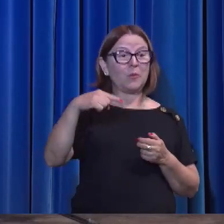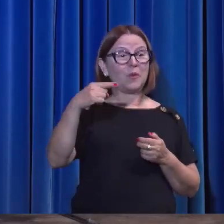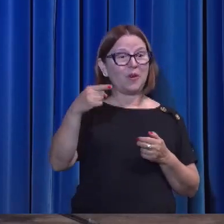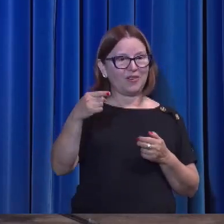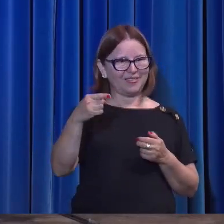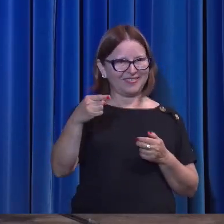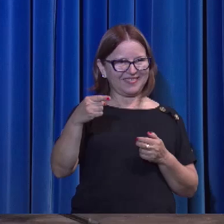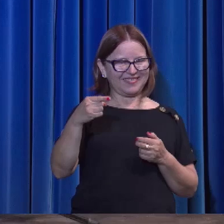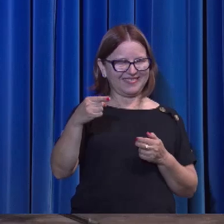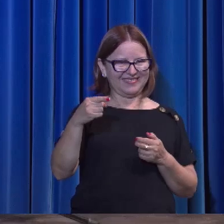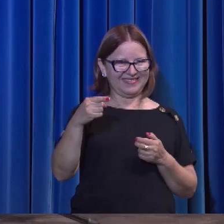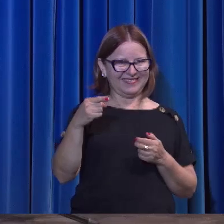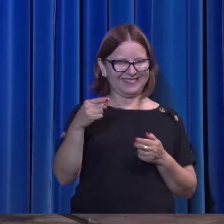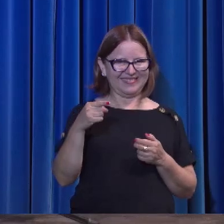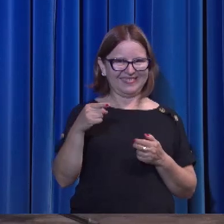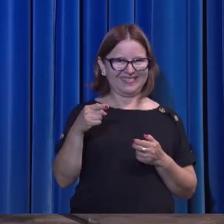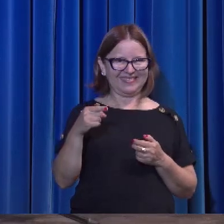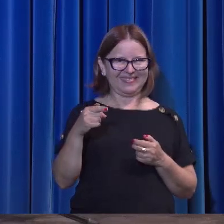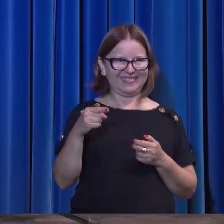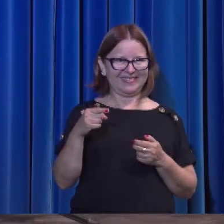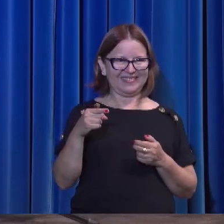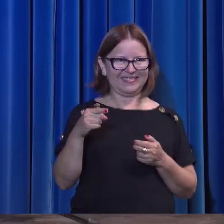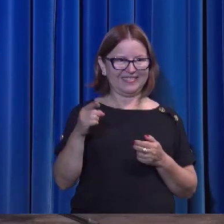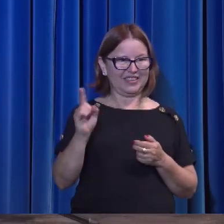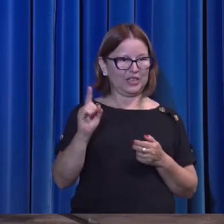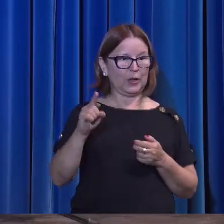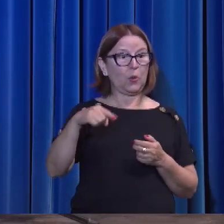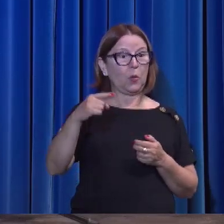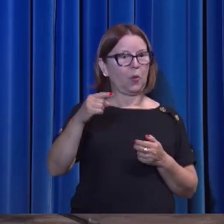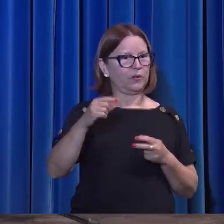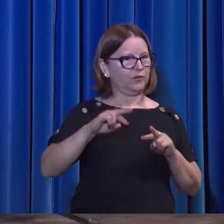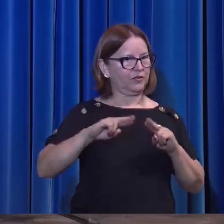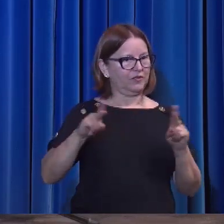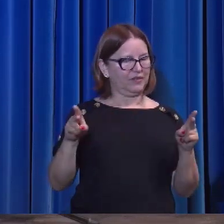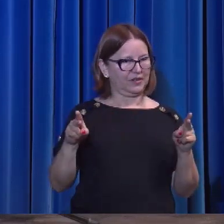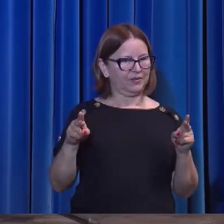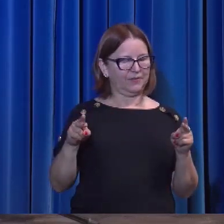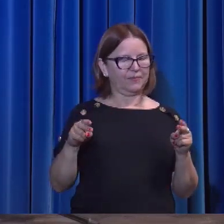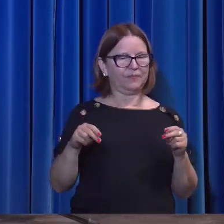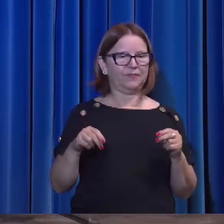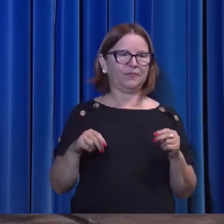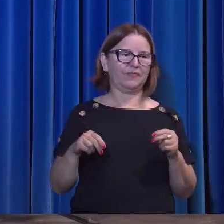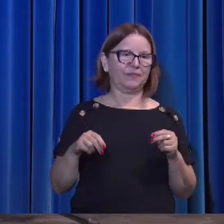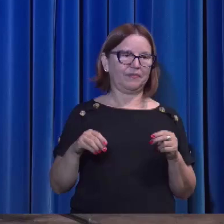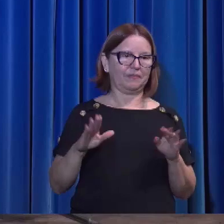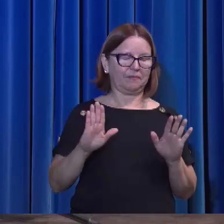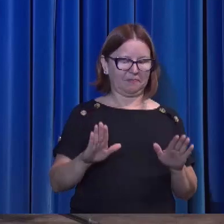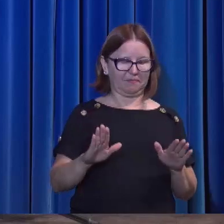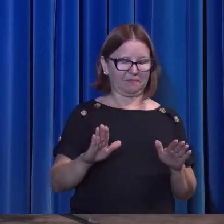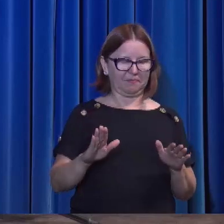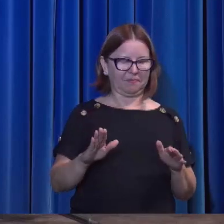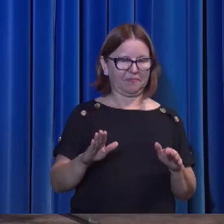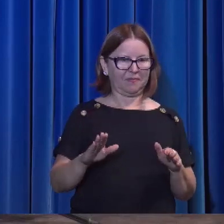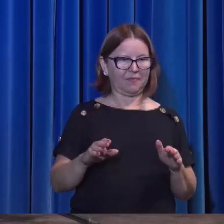outro alós. Não o outro héteros. Eu tenho dois sapatos.